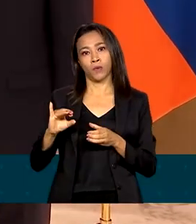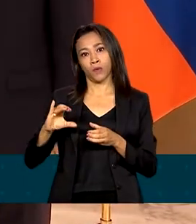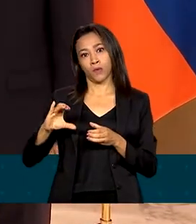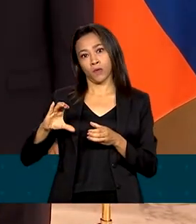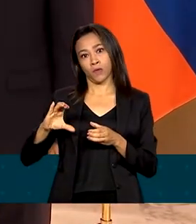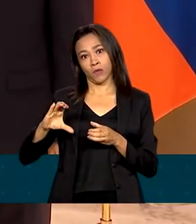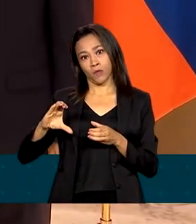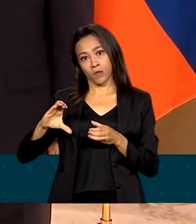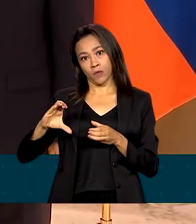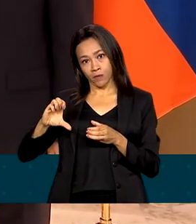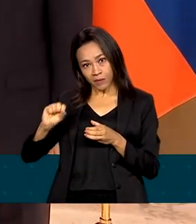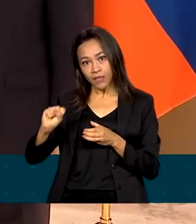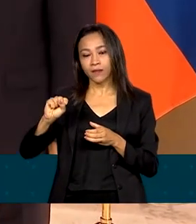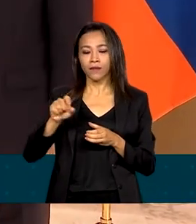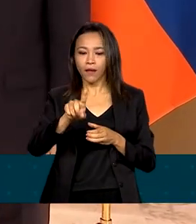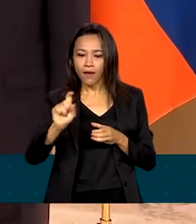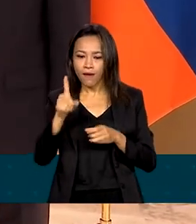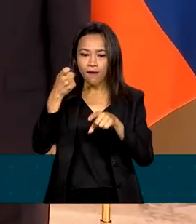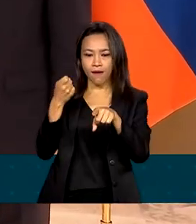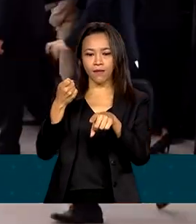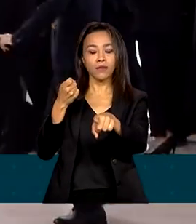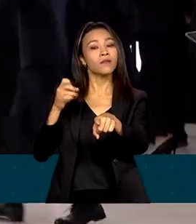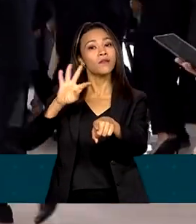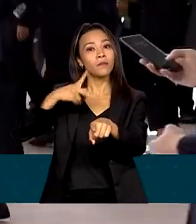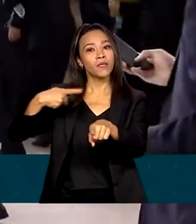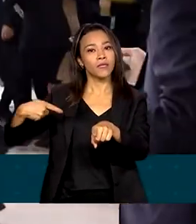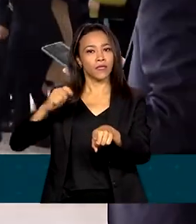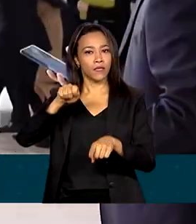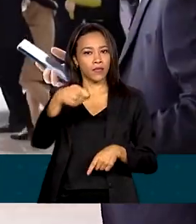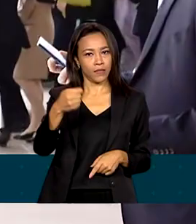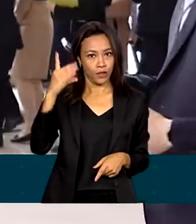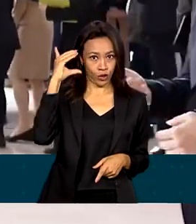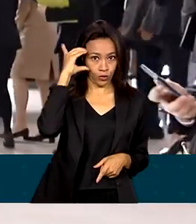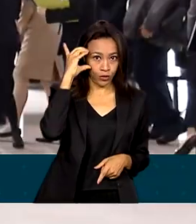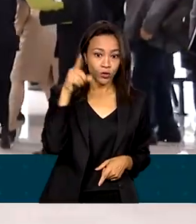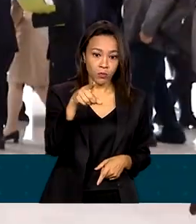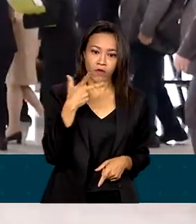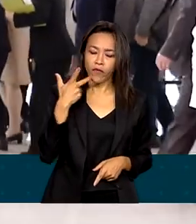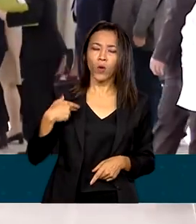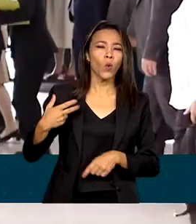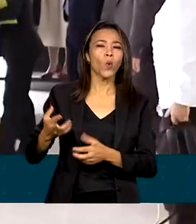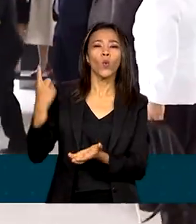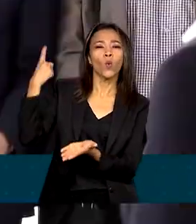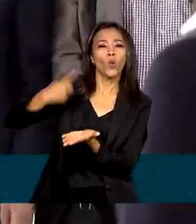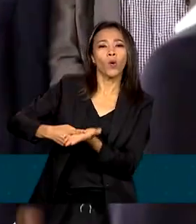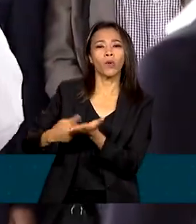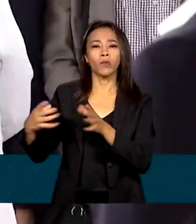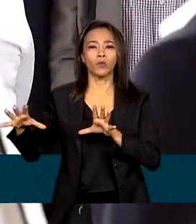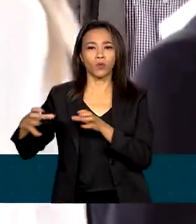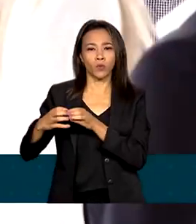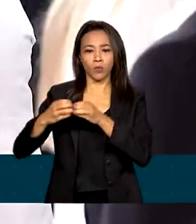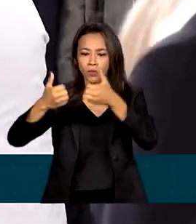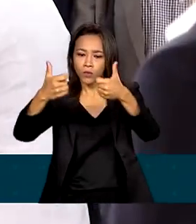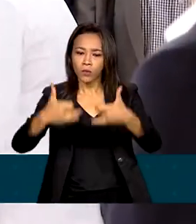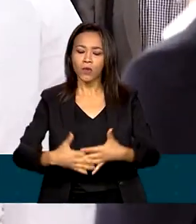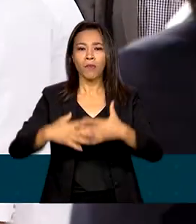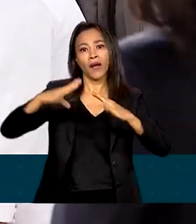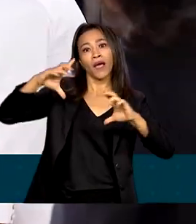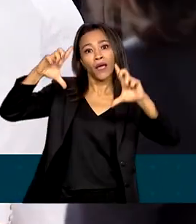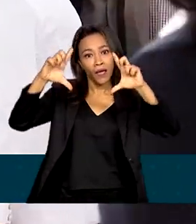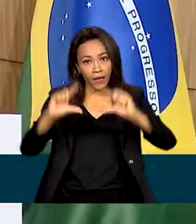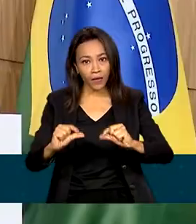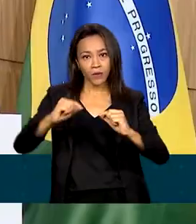Banco do BRICS, presidenta Dilma Rousseff, destacou o papel da instituição para diminuir as desigualdades